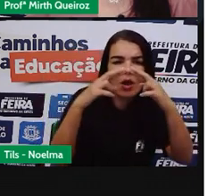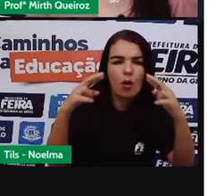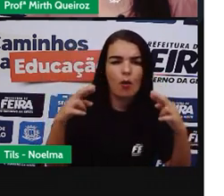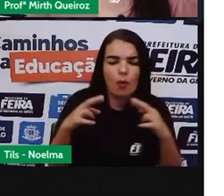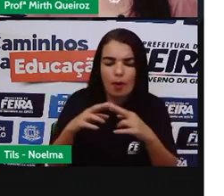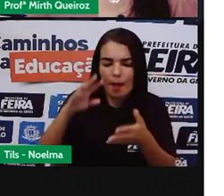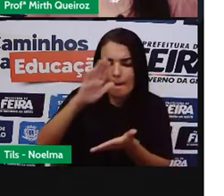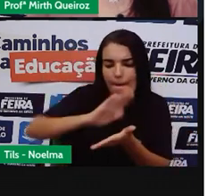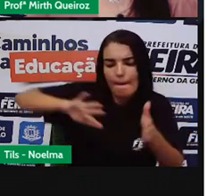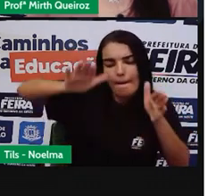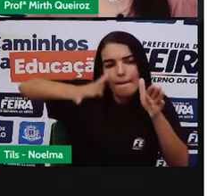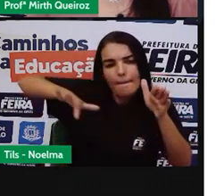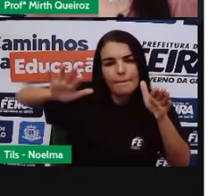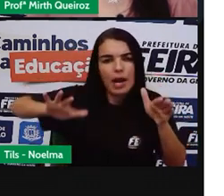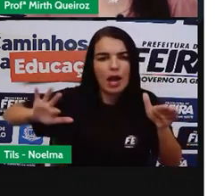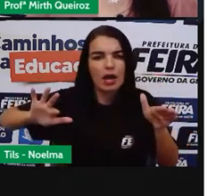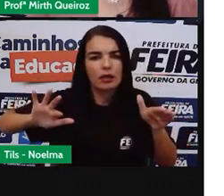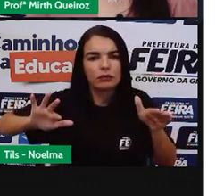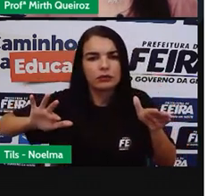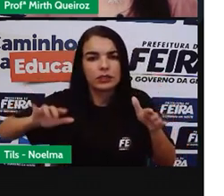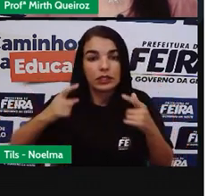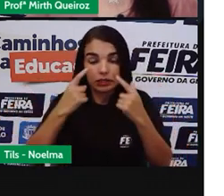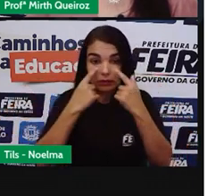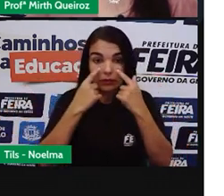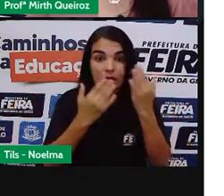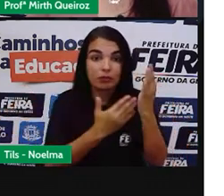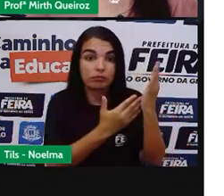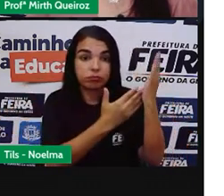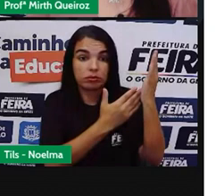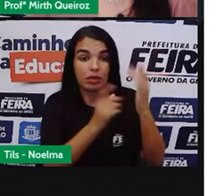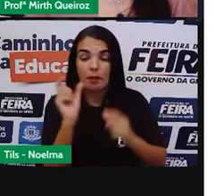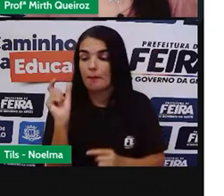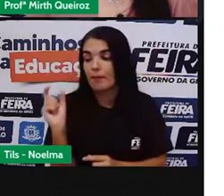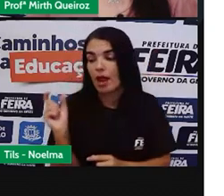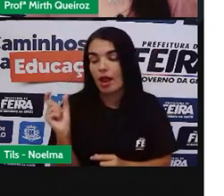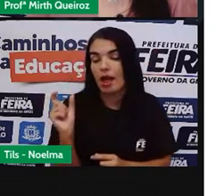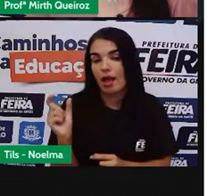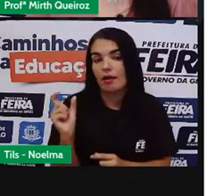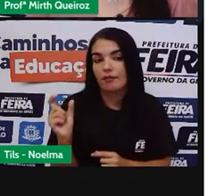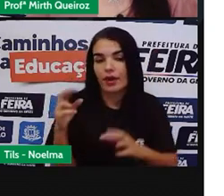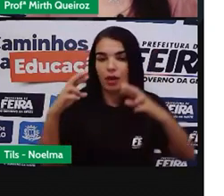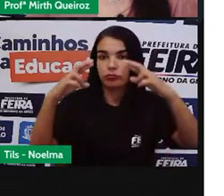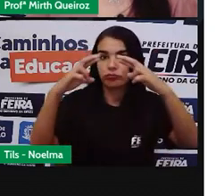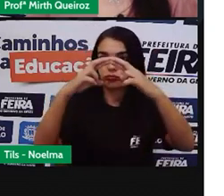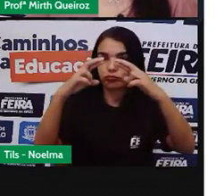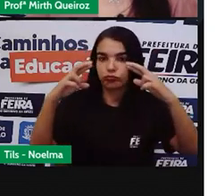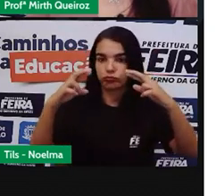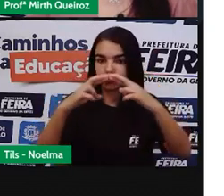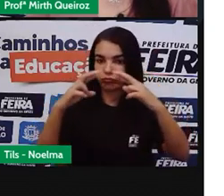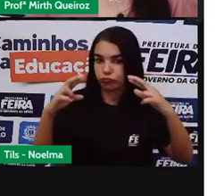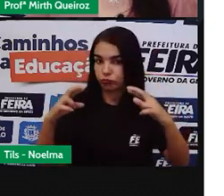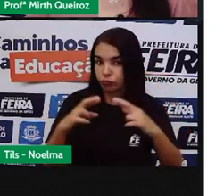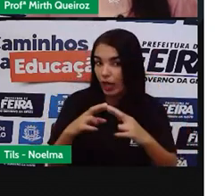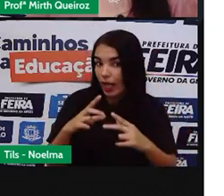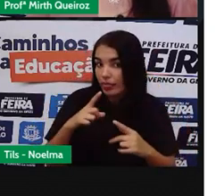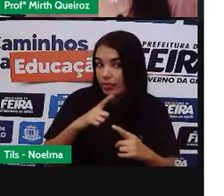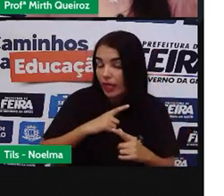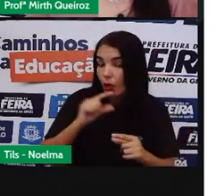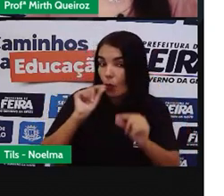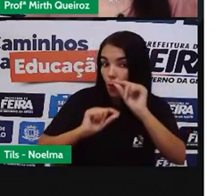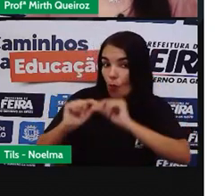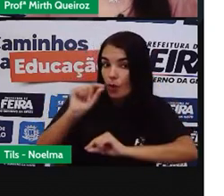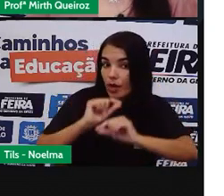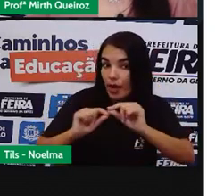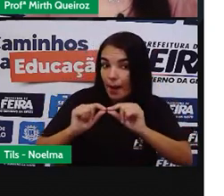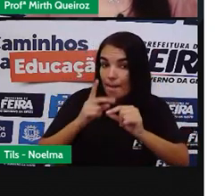errante O que que é rima? Na rima Há Uma Semelhança